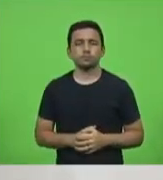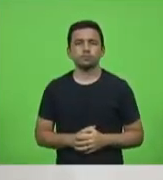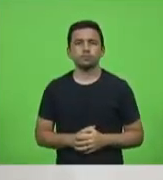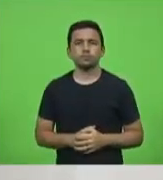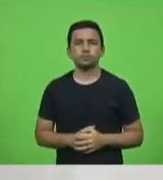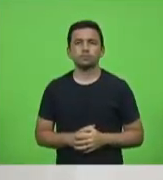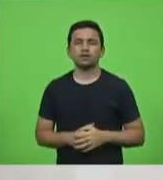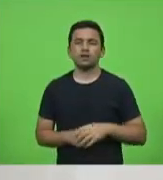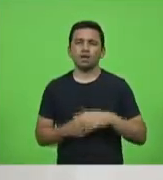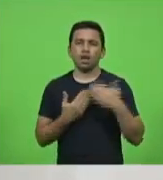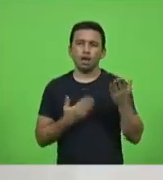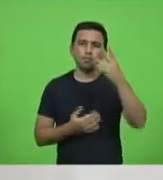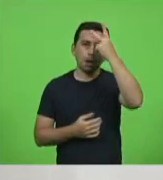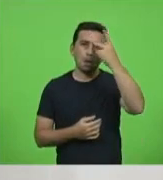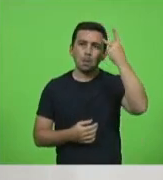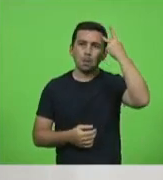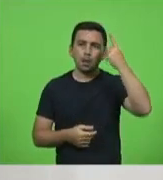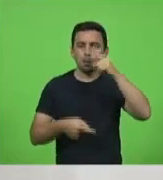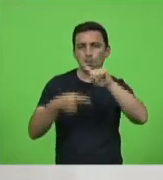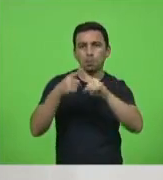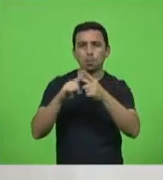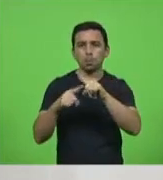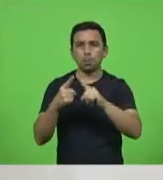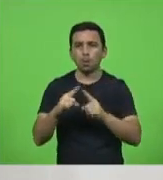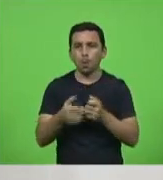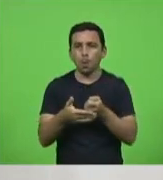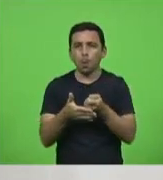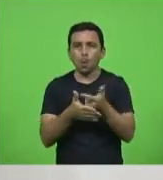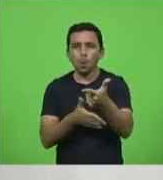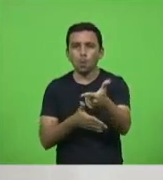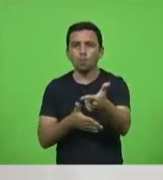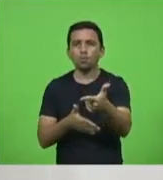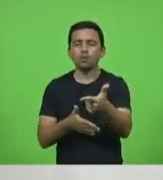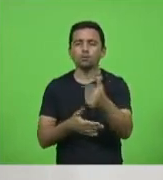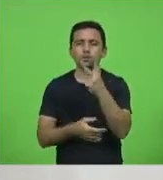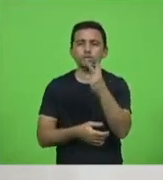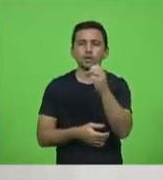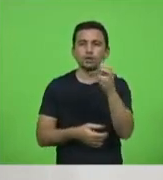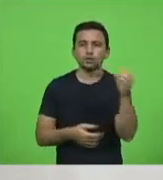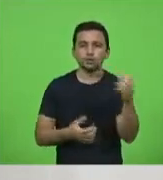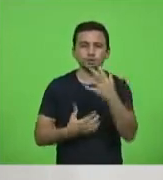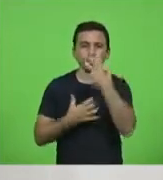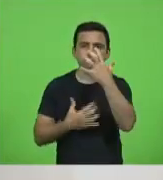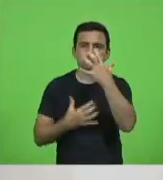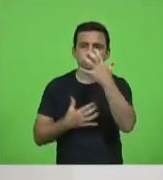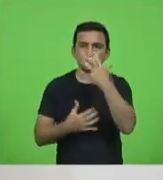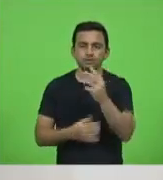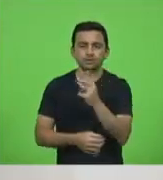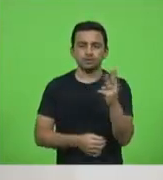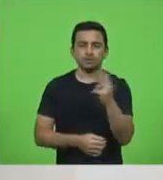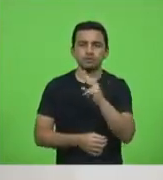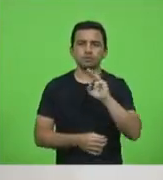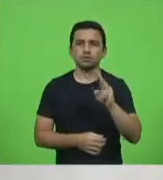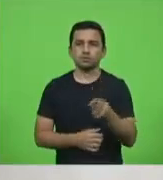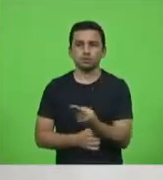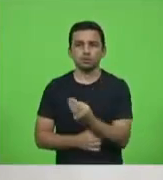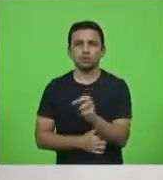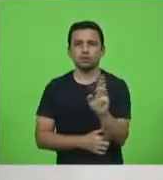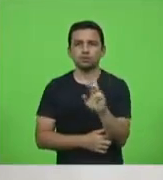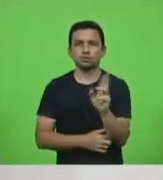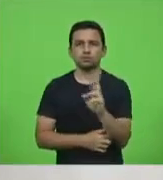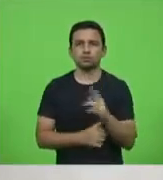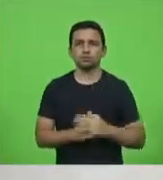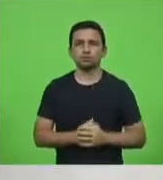Deputada Paulinha negociou a compra fraudulenta dos 200 respiradores por 33 milhões de reais.